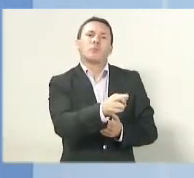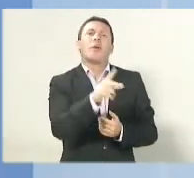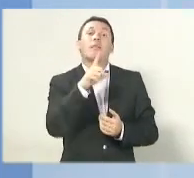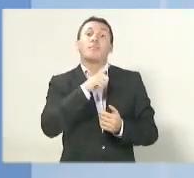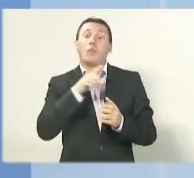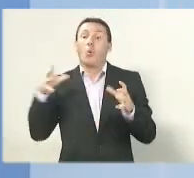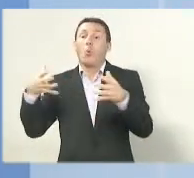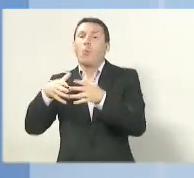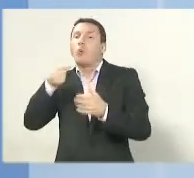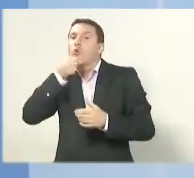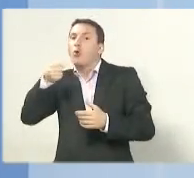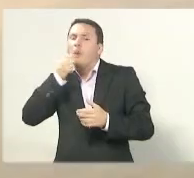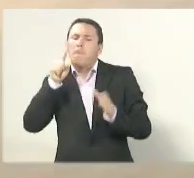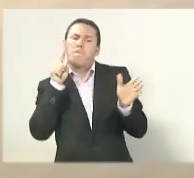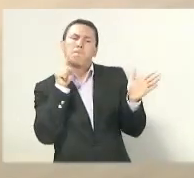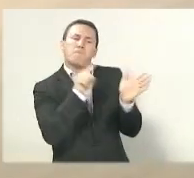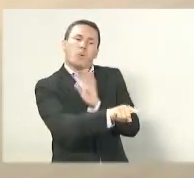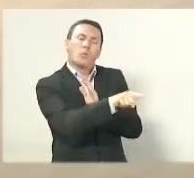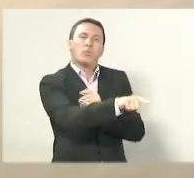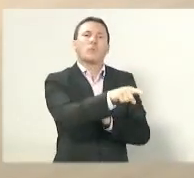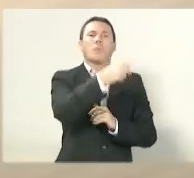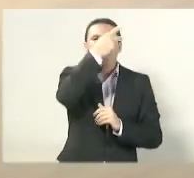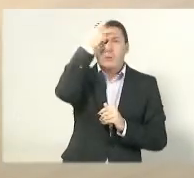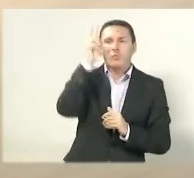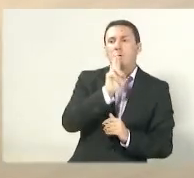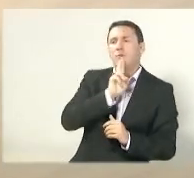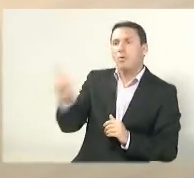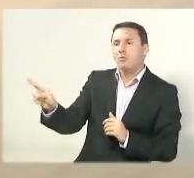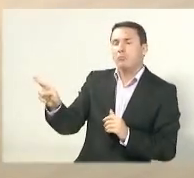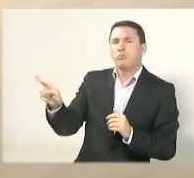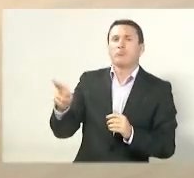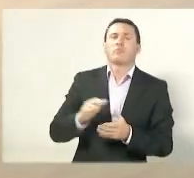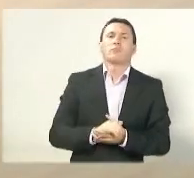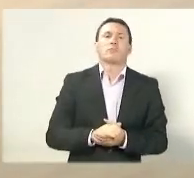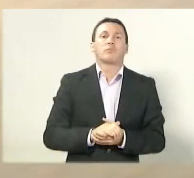Debate eleitoral, o voto na Record News. A gente volta já.